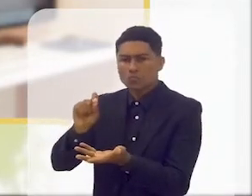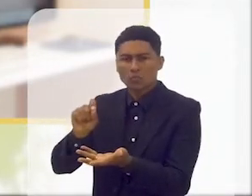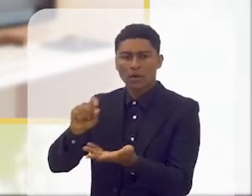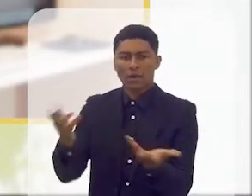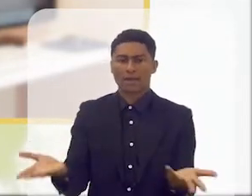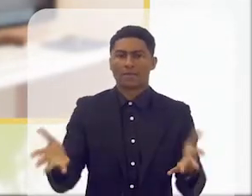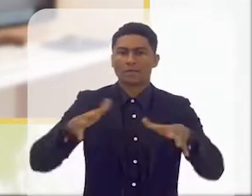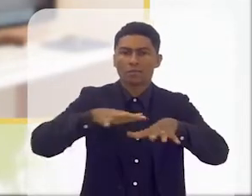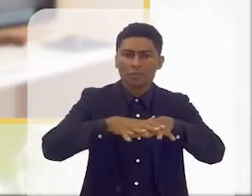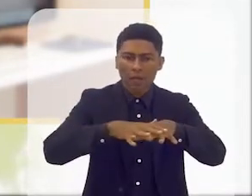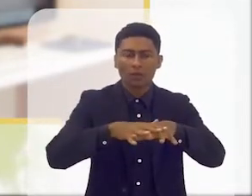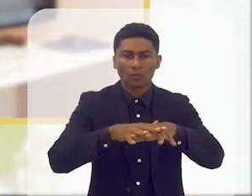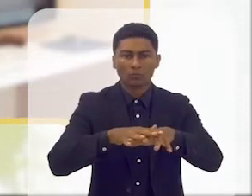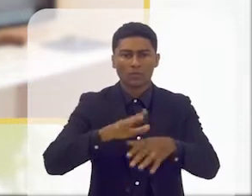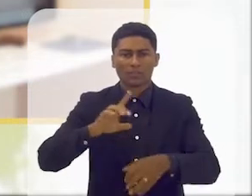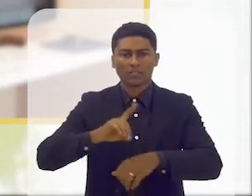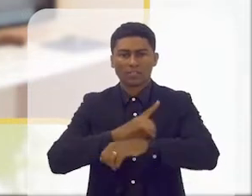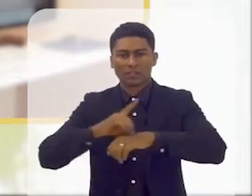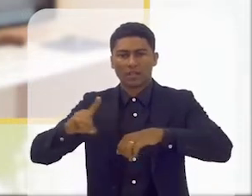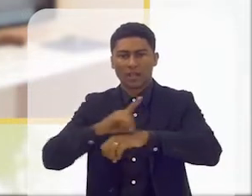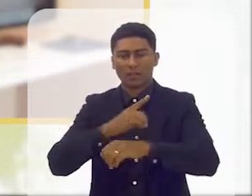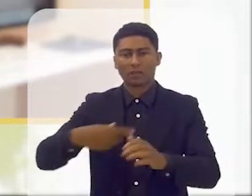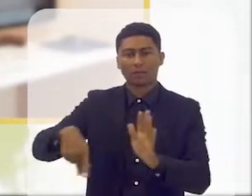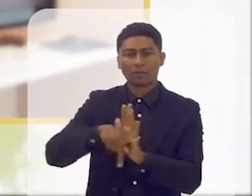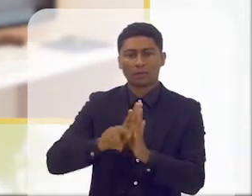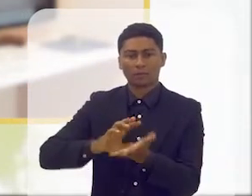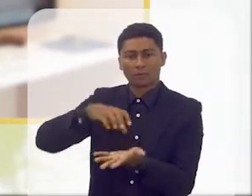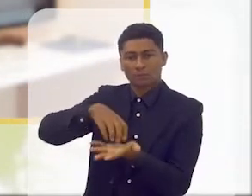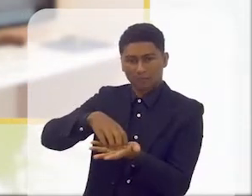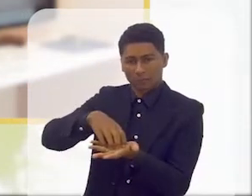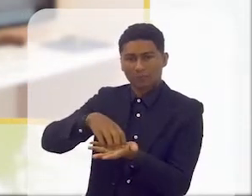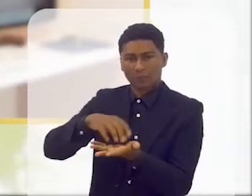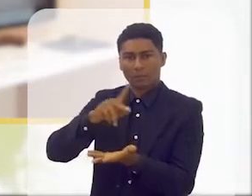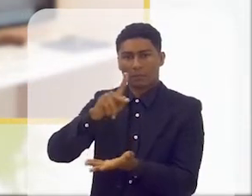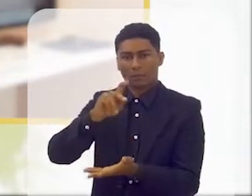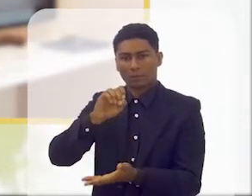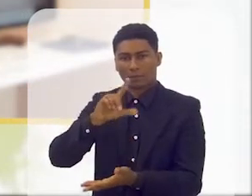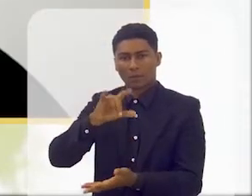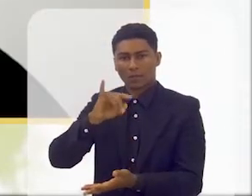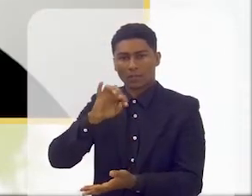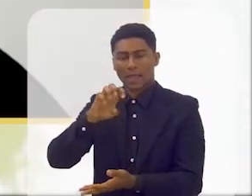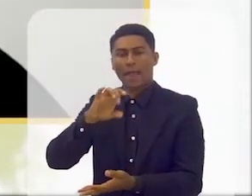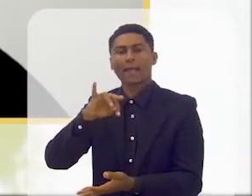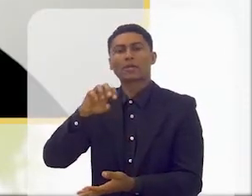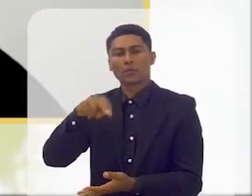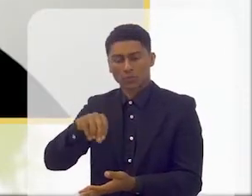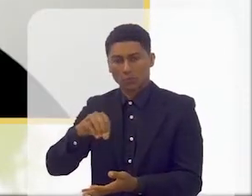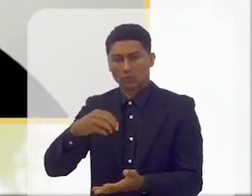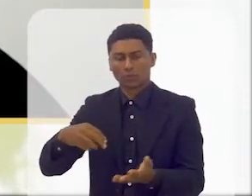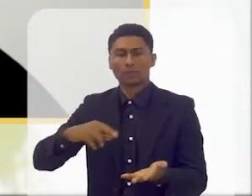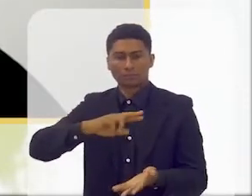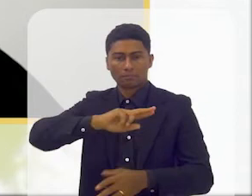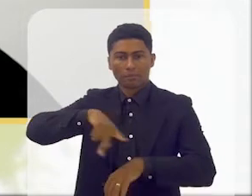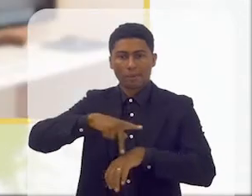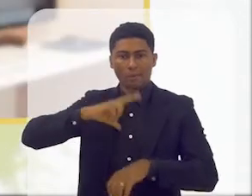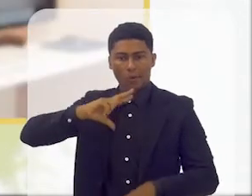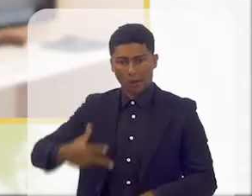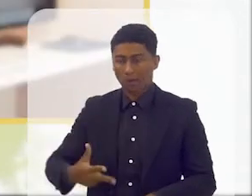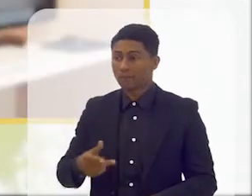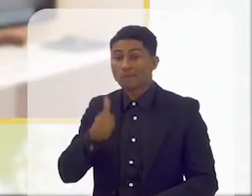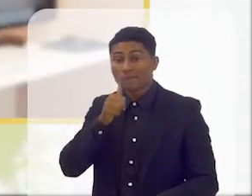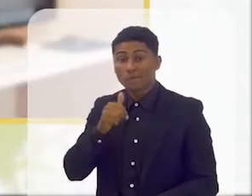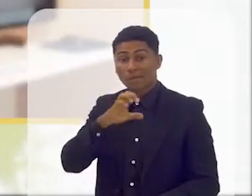Inclusão Digital, o CRID, do Politécnico de Leiria em Portugal, doutora Célia Souza.